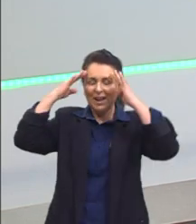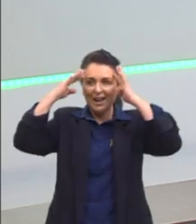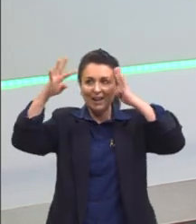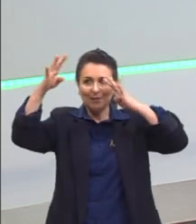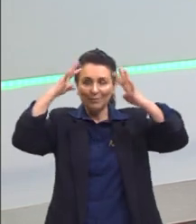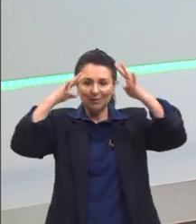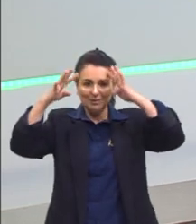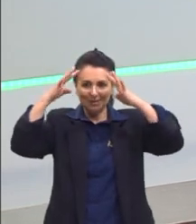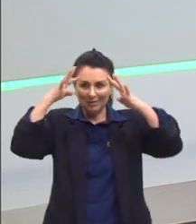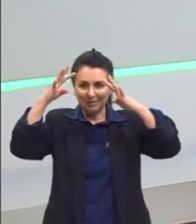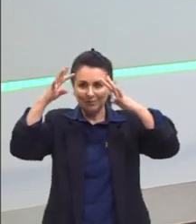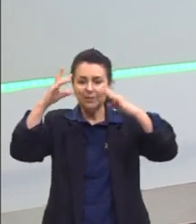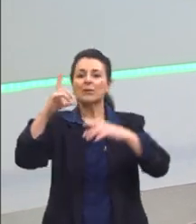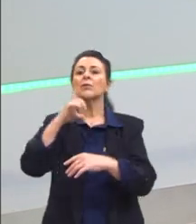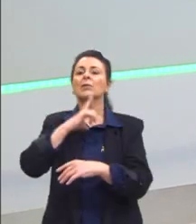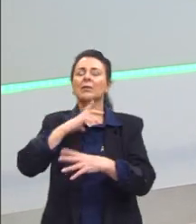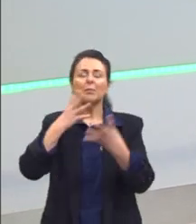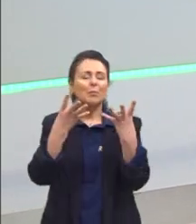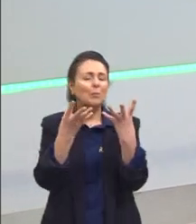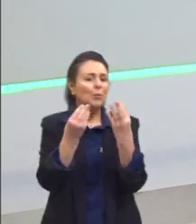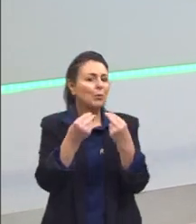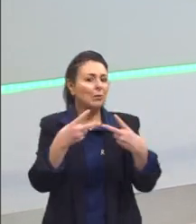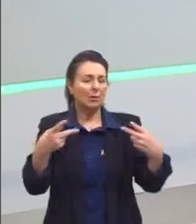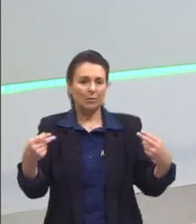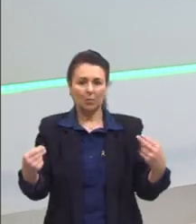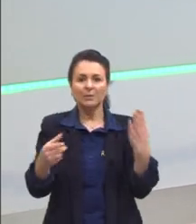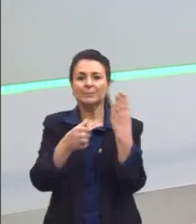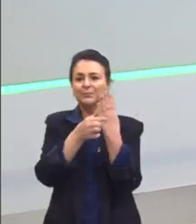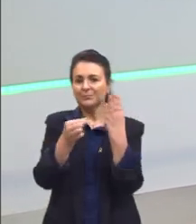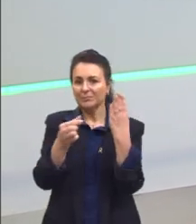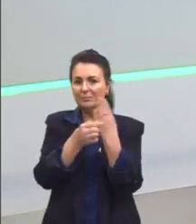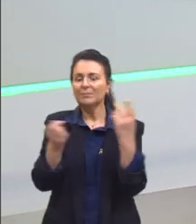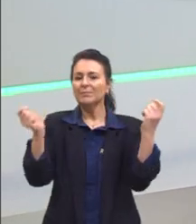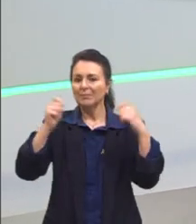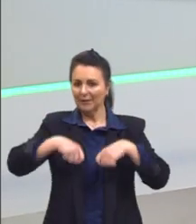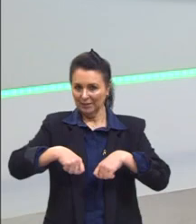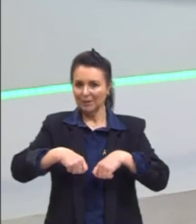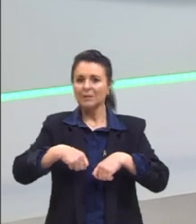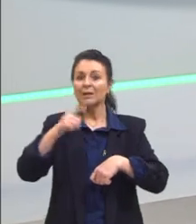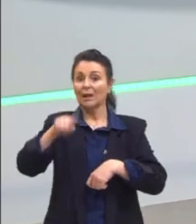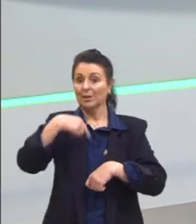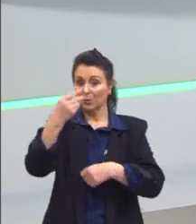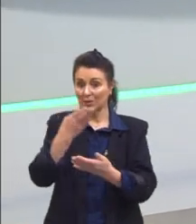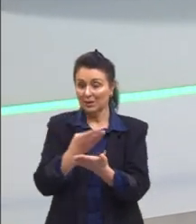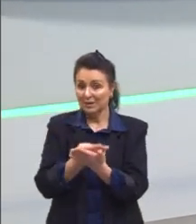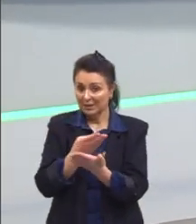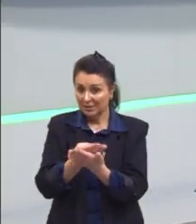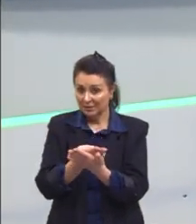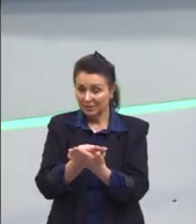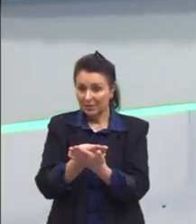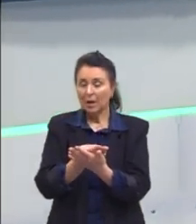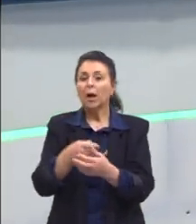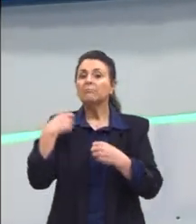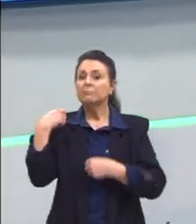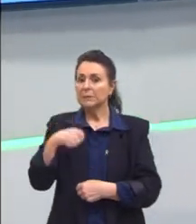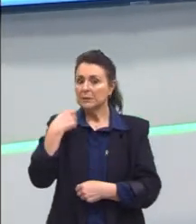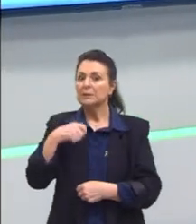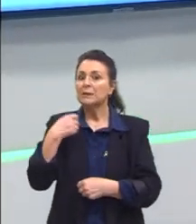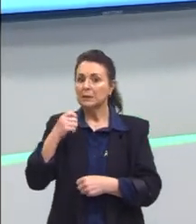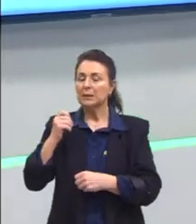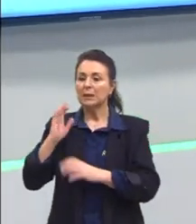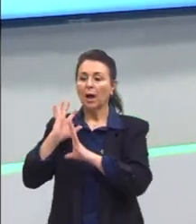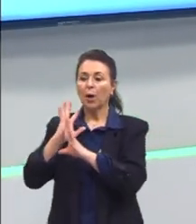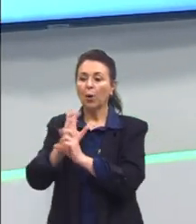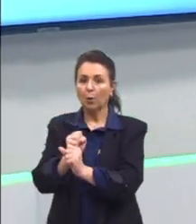A gente ainda tem bastante coisa de habilidades e competências para ver aí nas nossas próximas aulas. Precisamos concluir